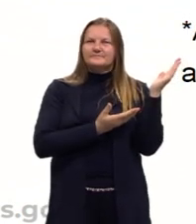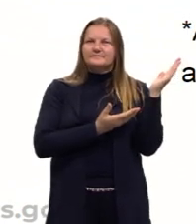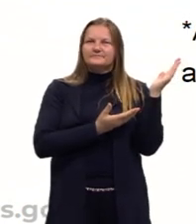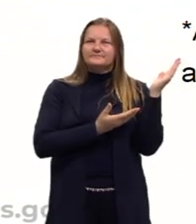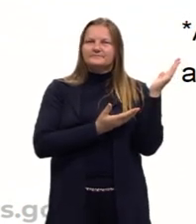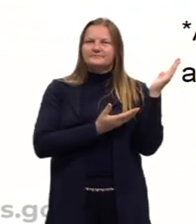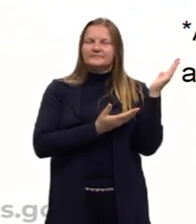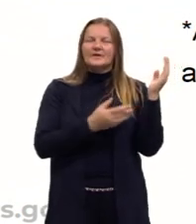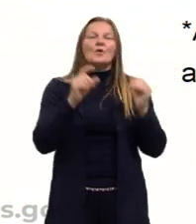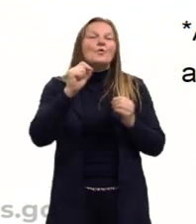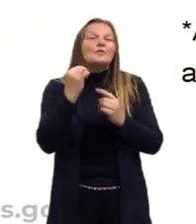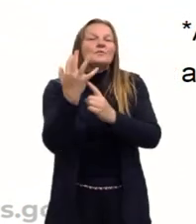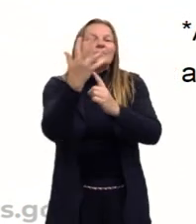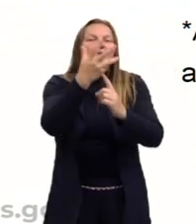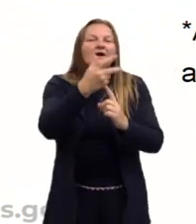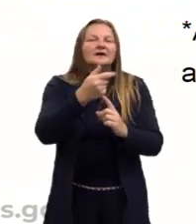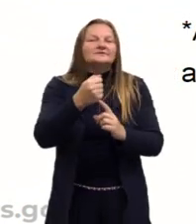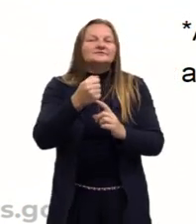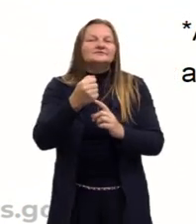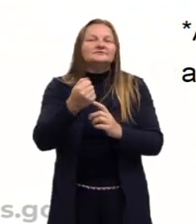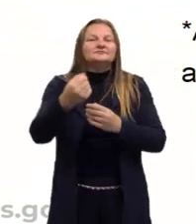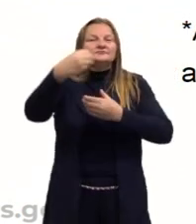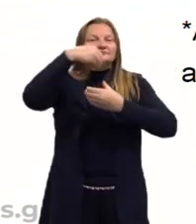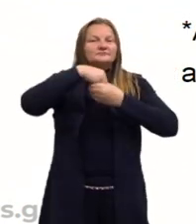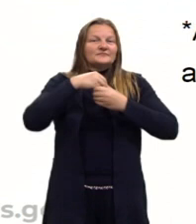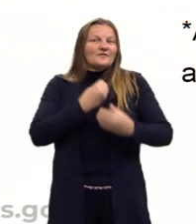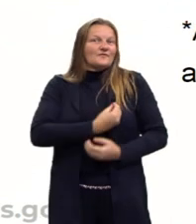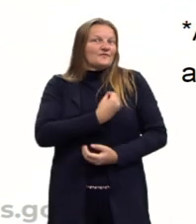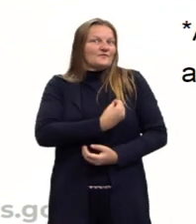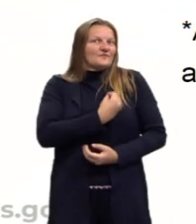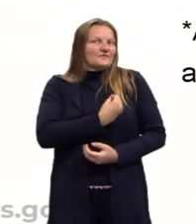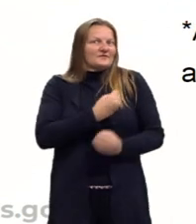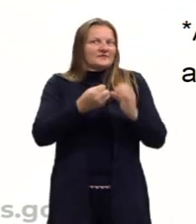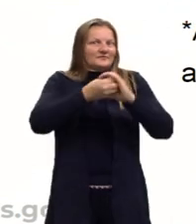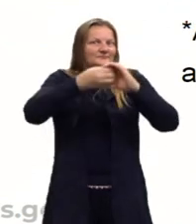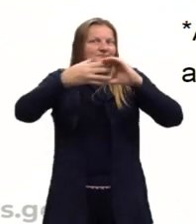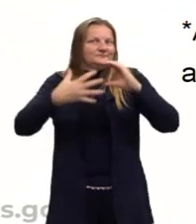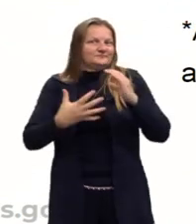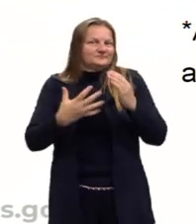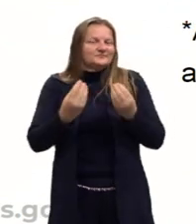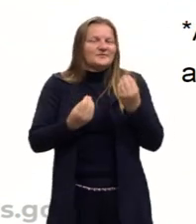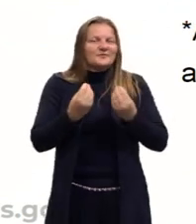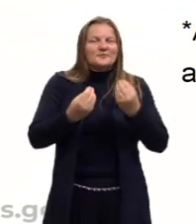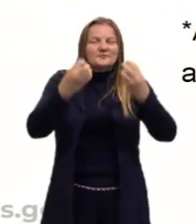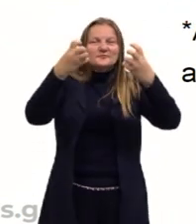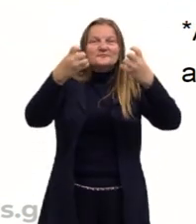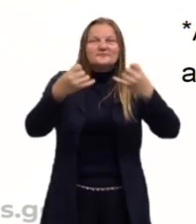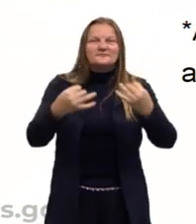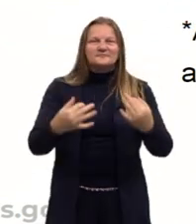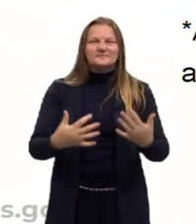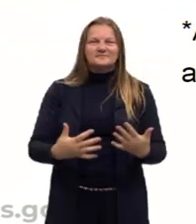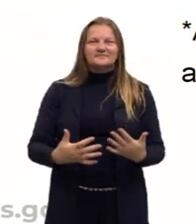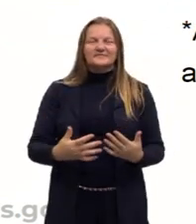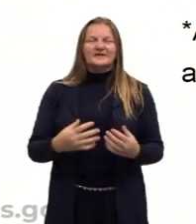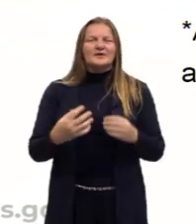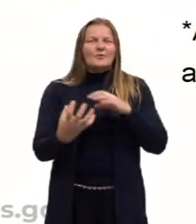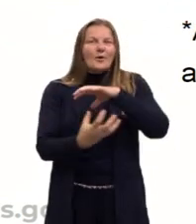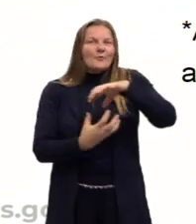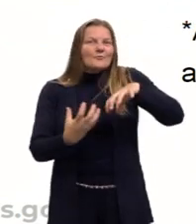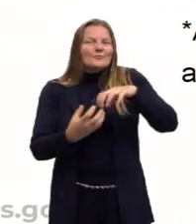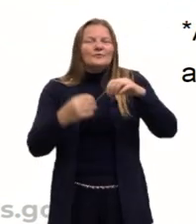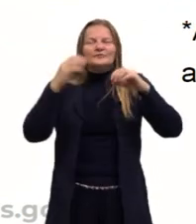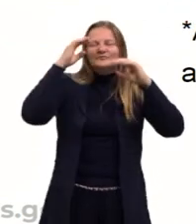O que a arte traz para nós? Então, a arte faz esse processo de mexer com a nossa